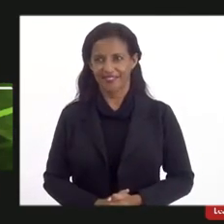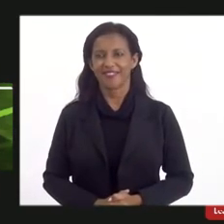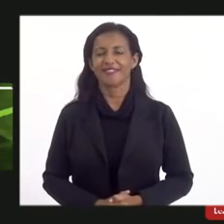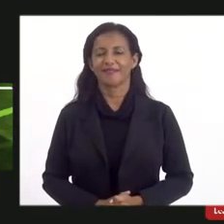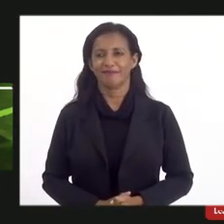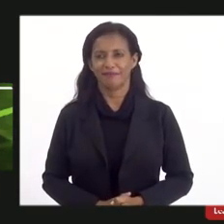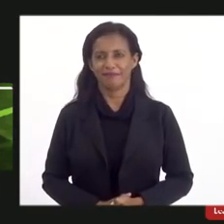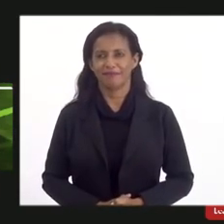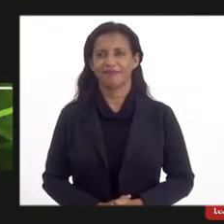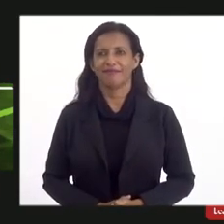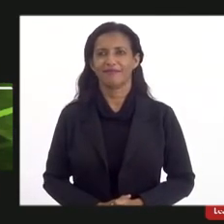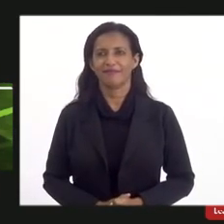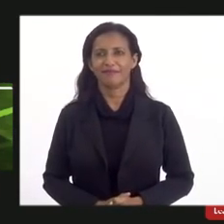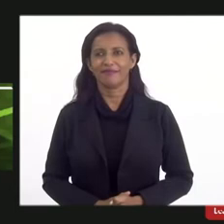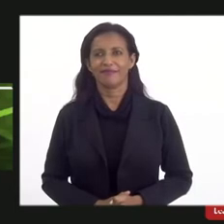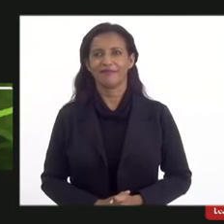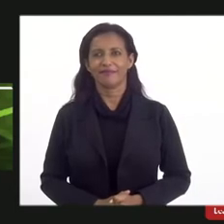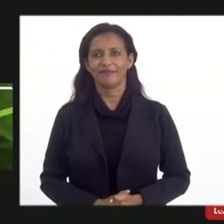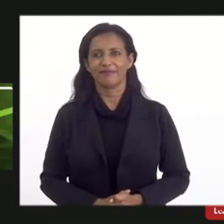está me ouvindo?